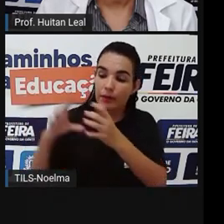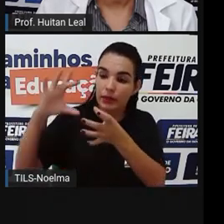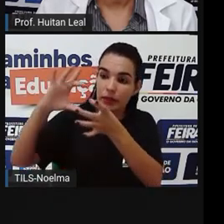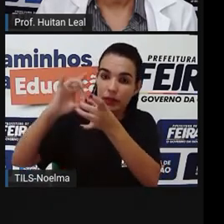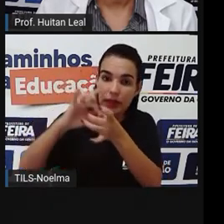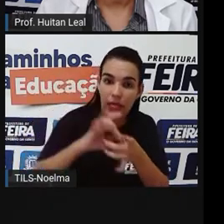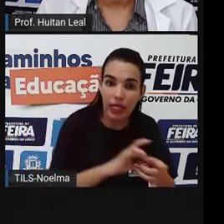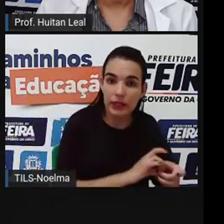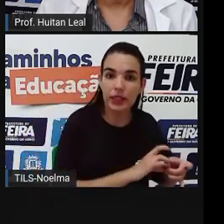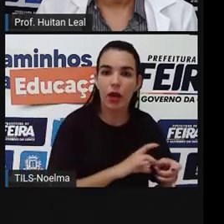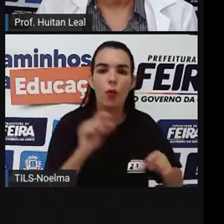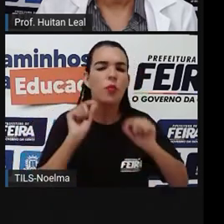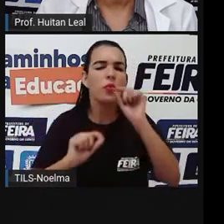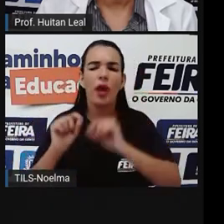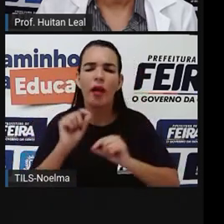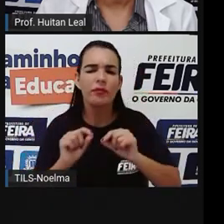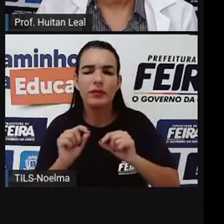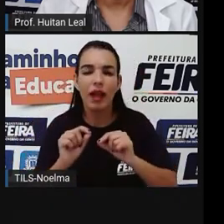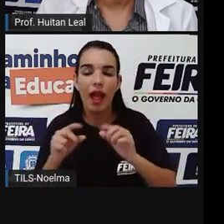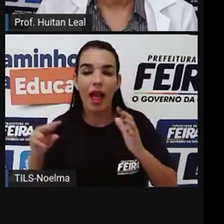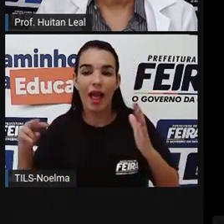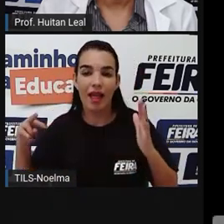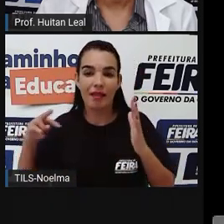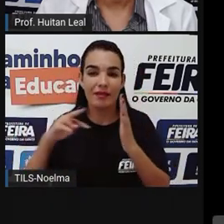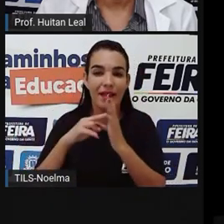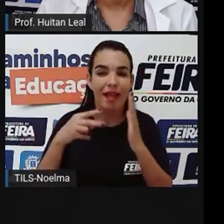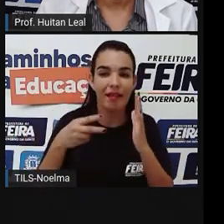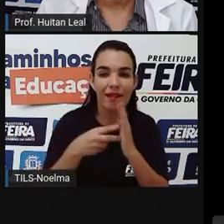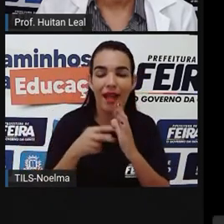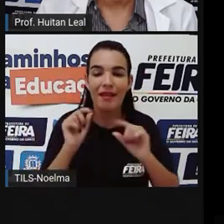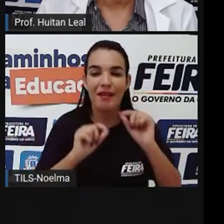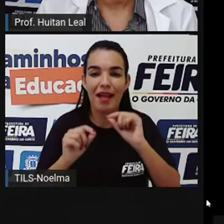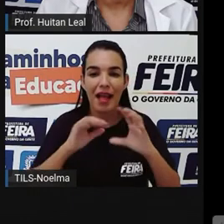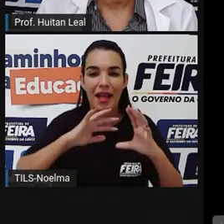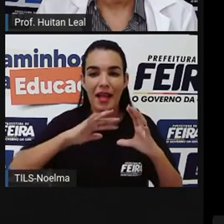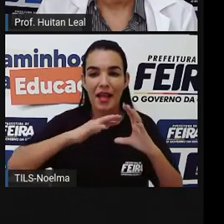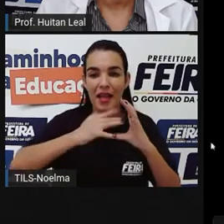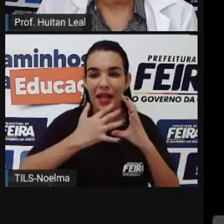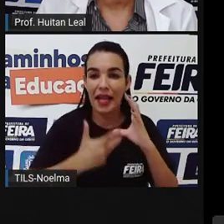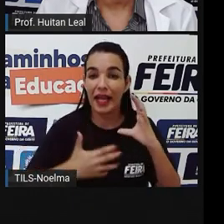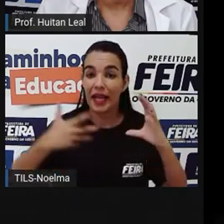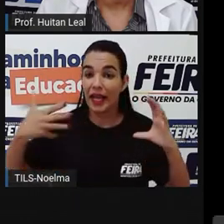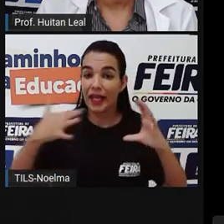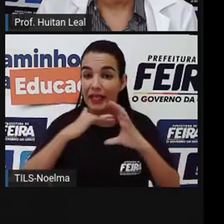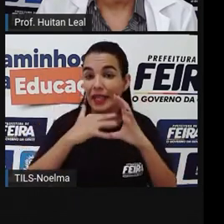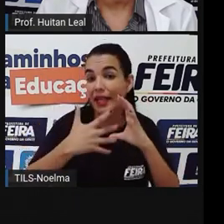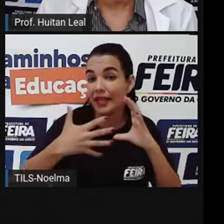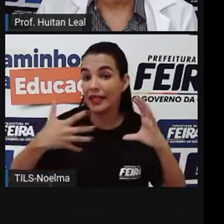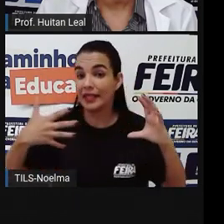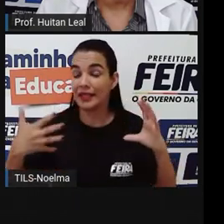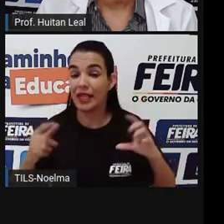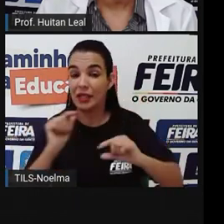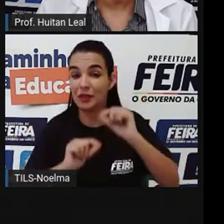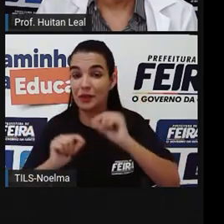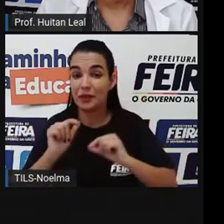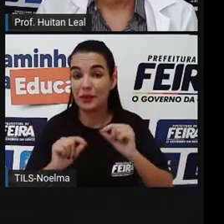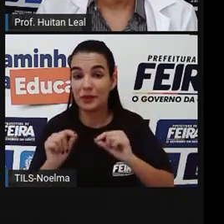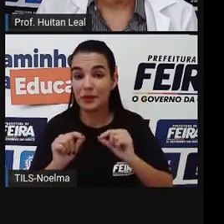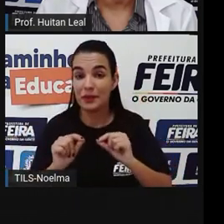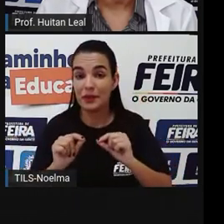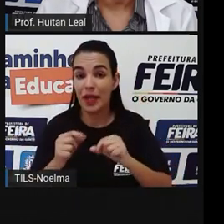suas características. Predicativo do sujeito. Essa característica é chamada de predicativo do sujeito, que geralmente é representada por um